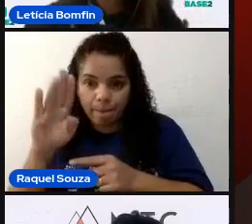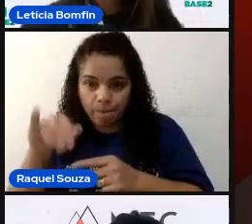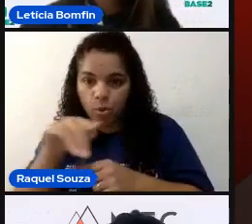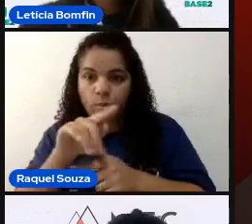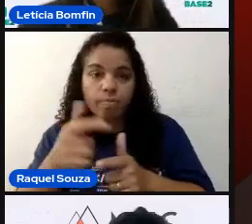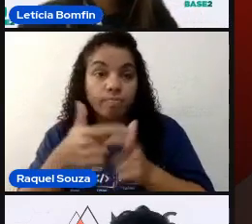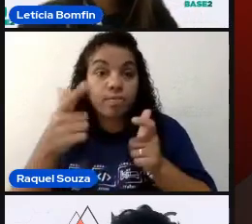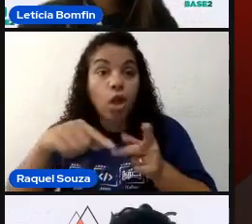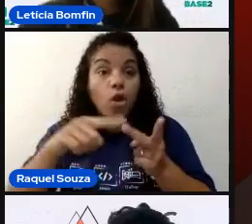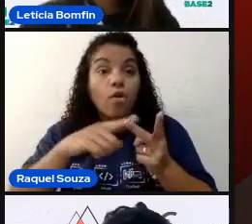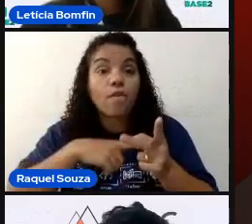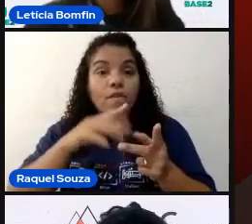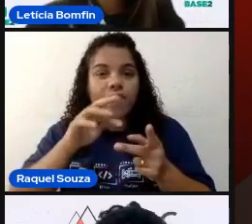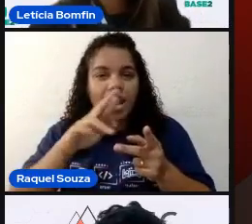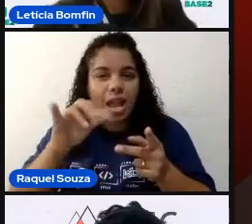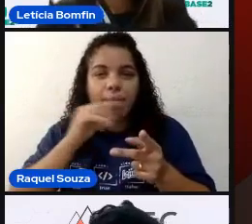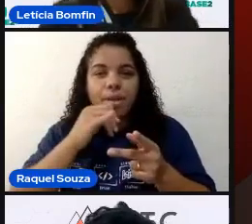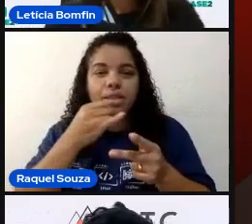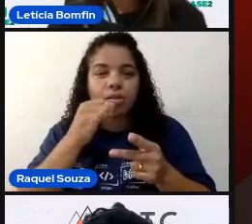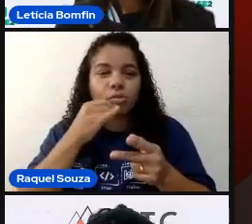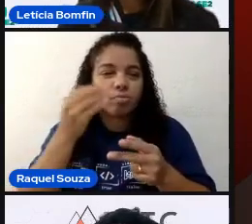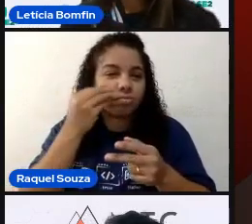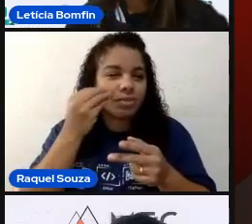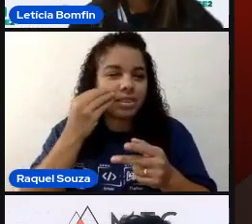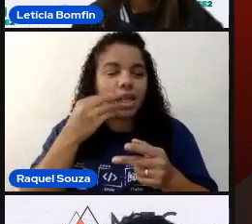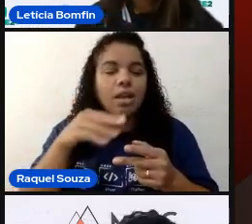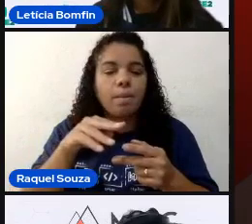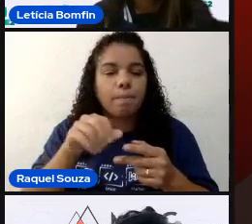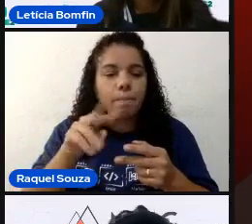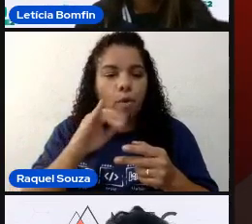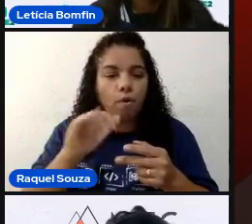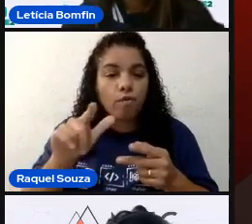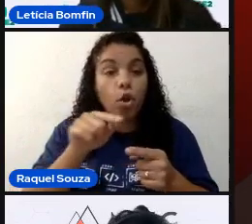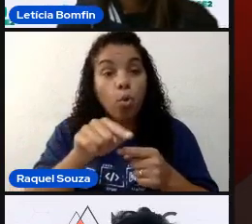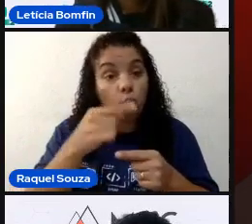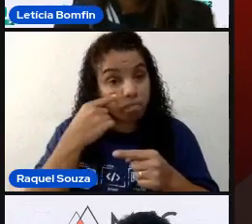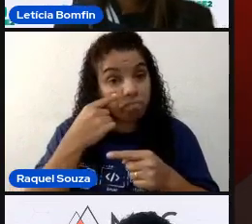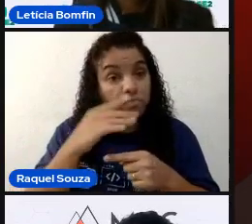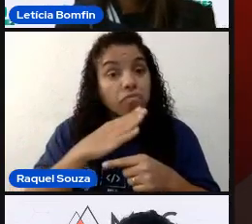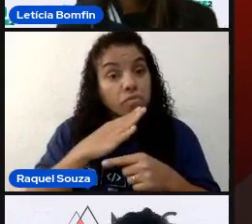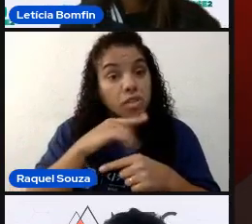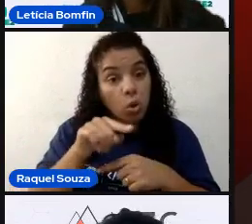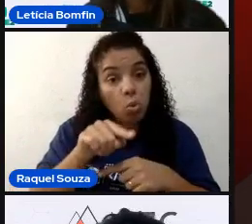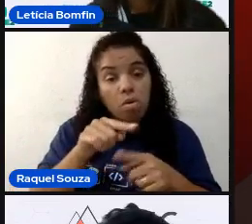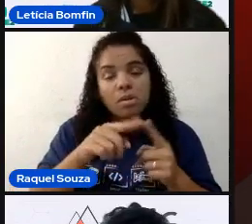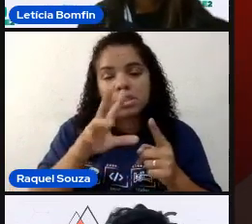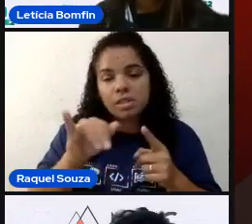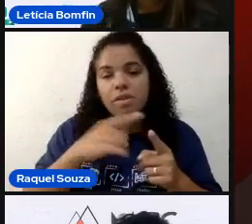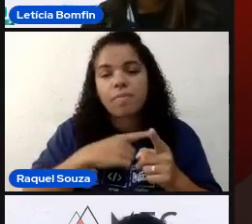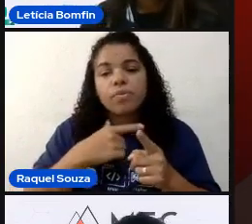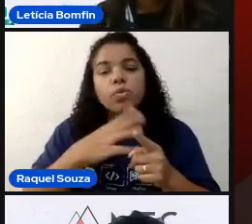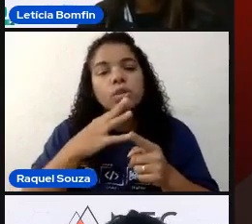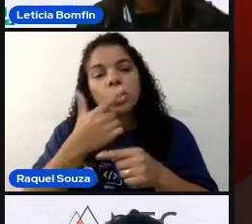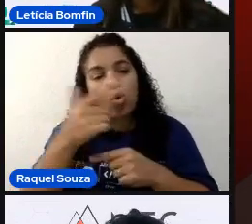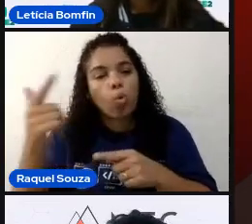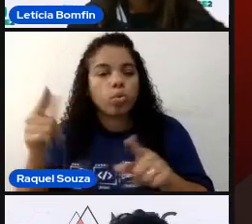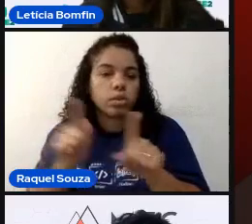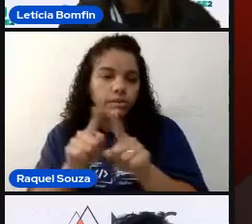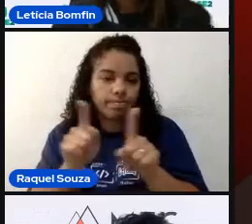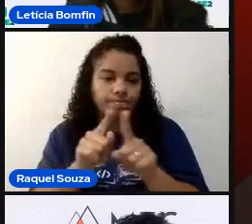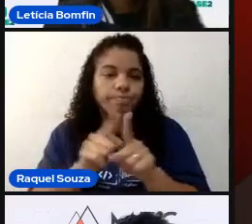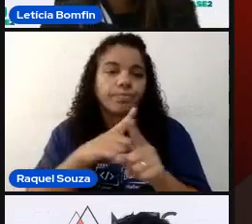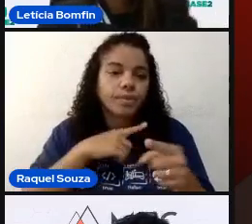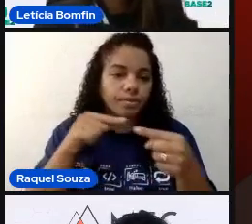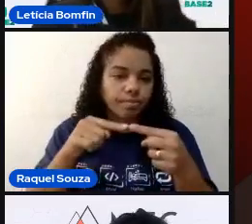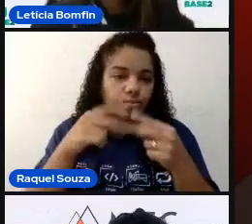automação de testes móveis, eu acho que você conhecendo ela, você vai conhecer um pouco das outras também que se baseiam